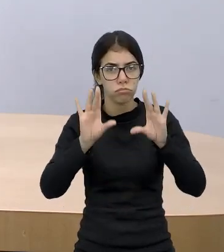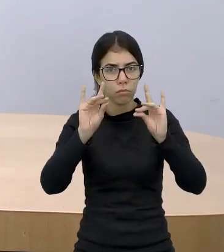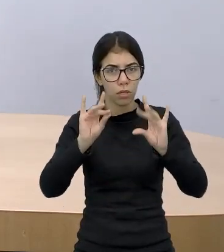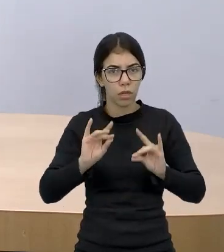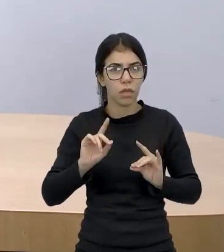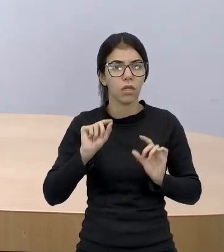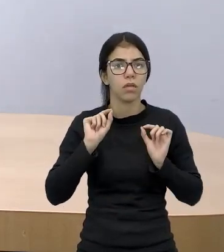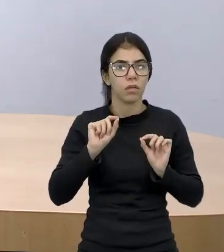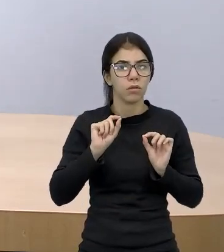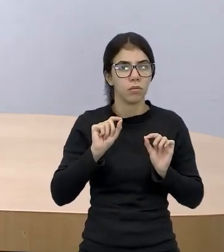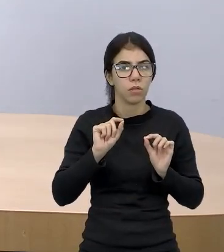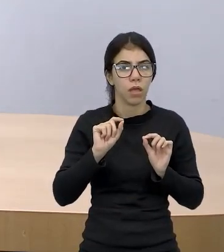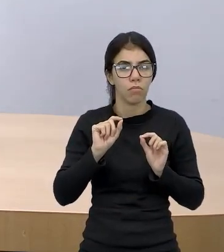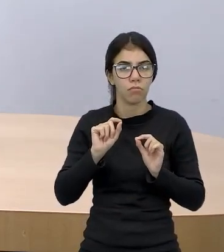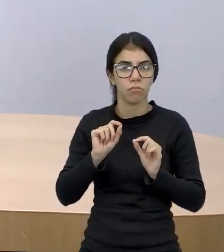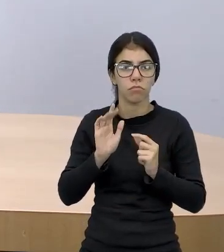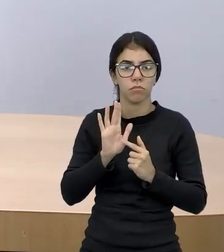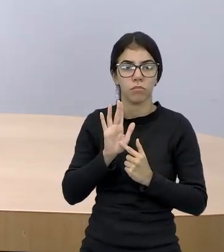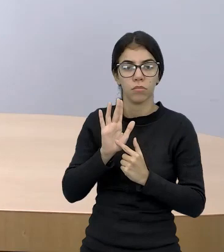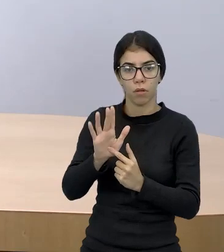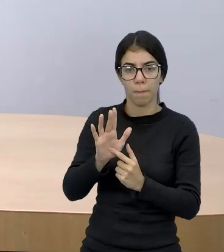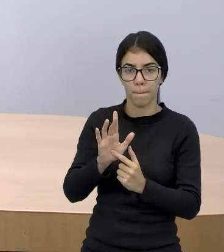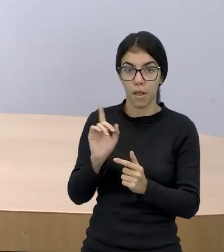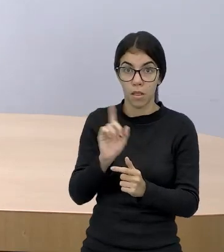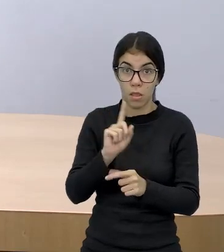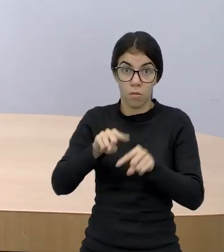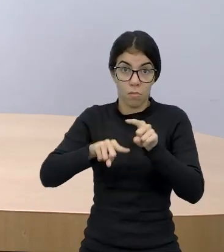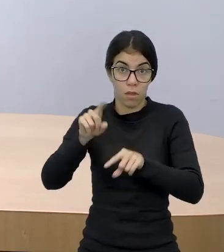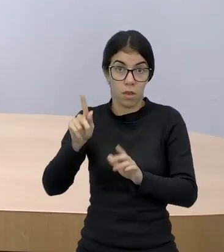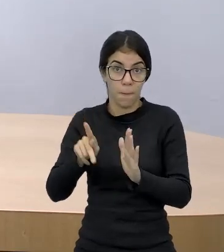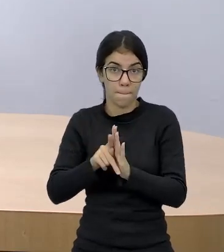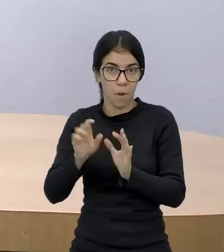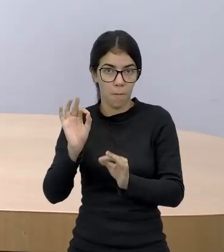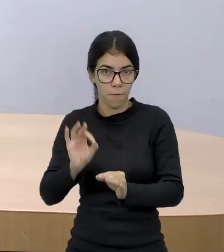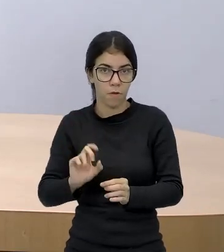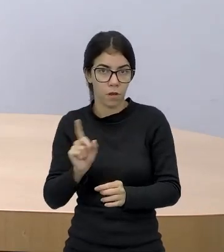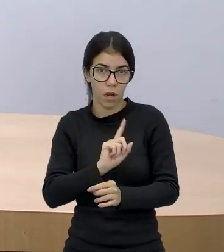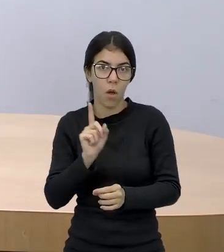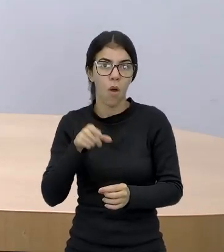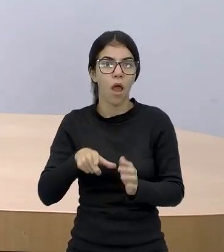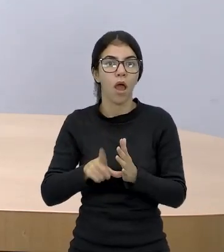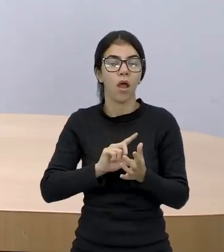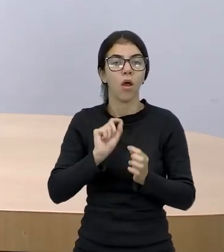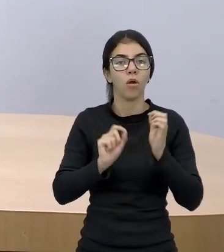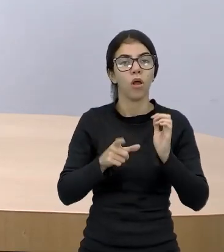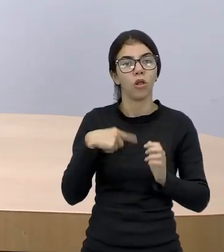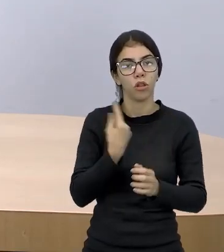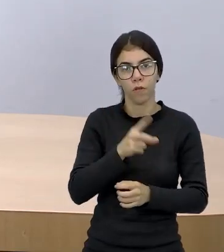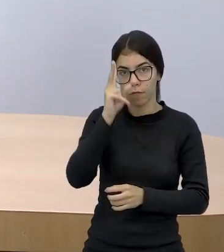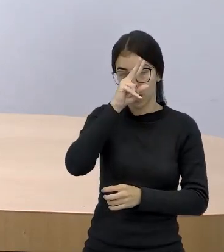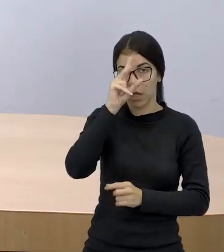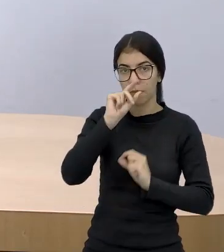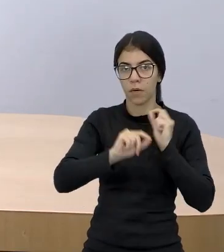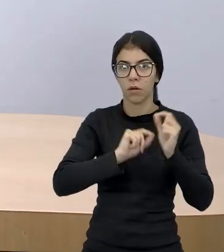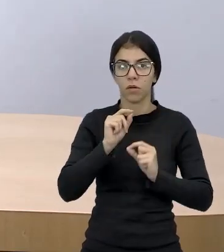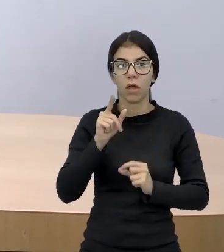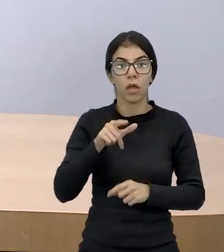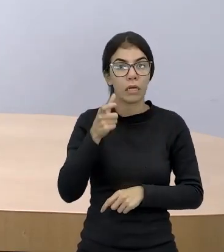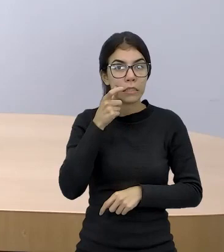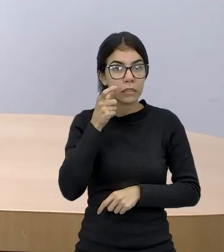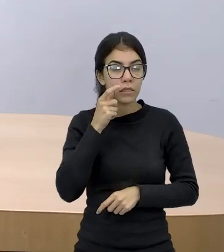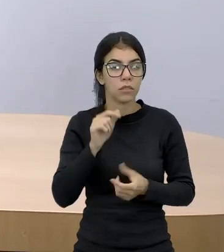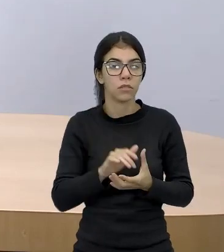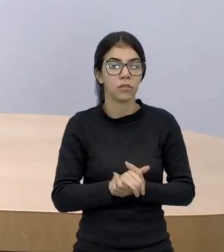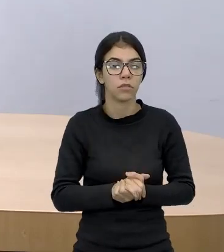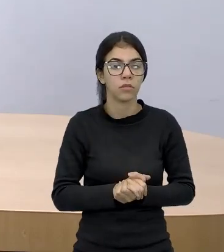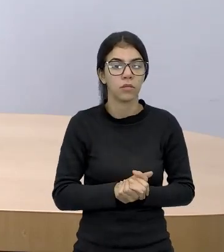respeito dessa amostra, não da preparação do material, tá bom? E a gente vai retomar uma coisa que é muito interessante,